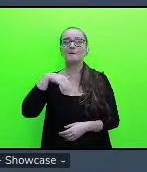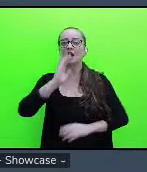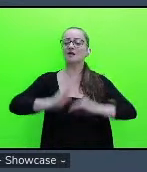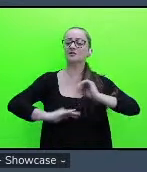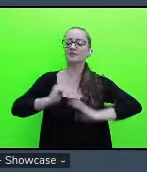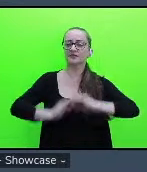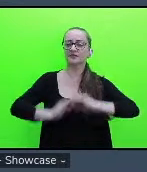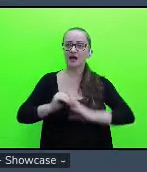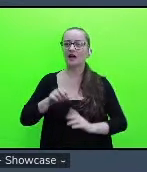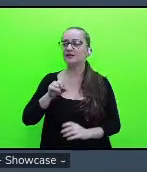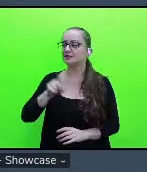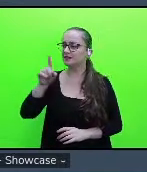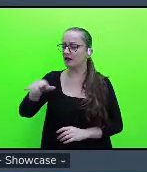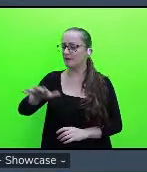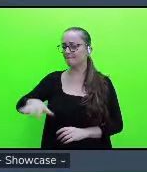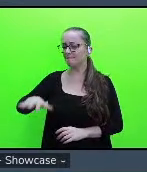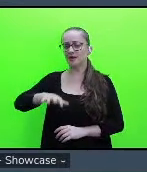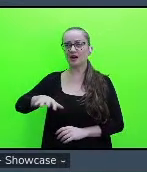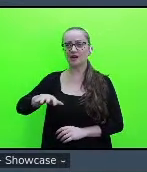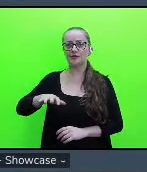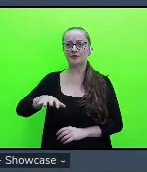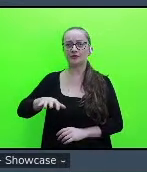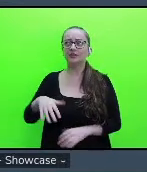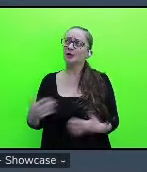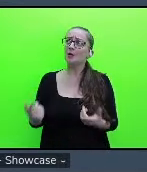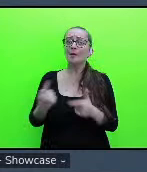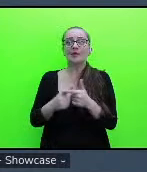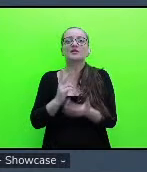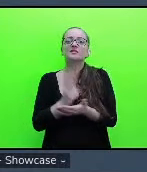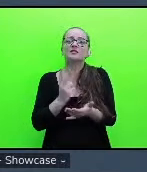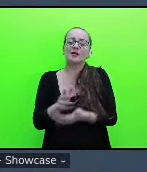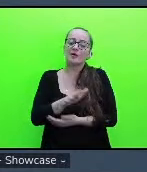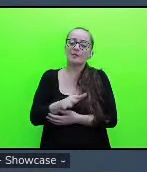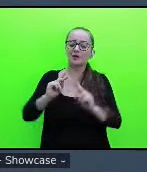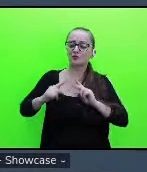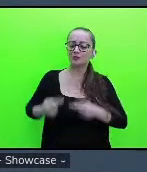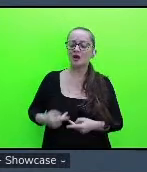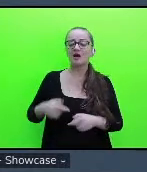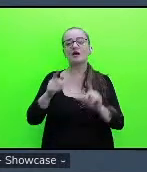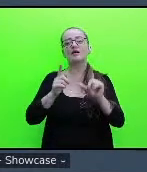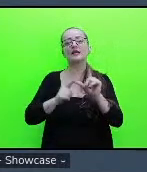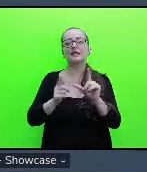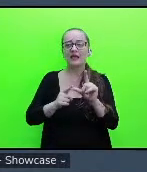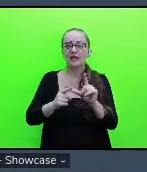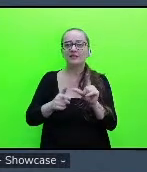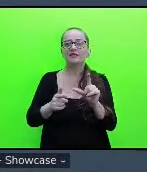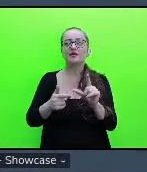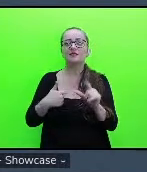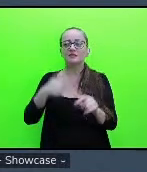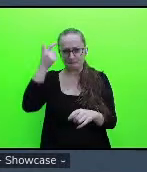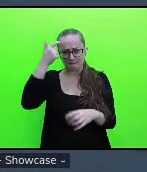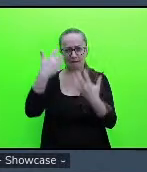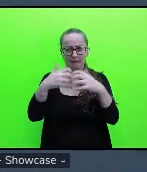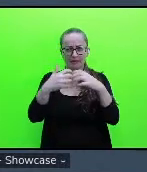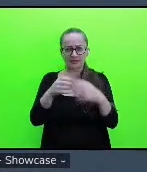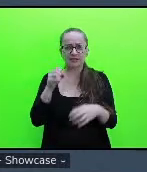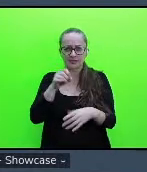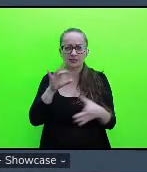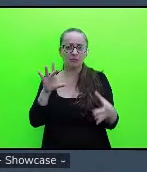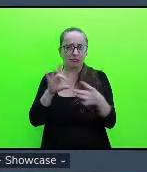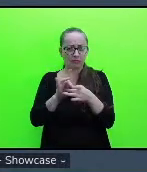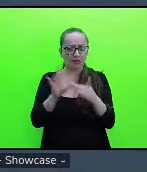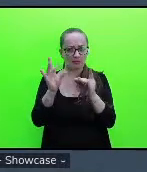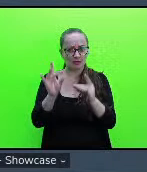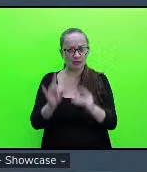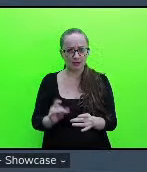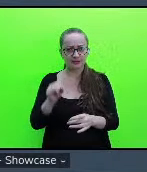se é a parte porque é sempre a parte de humanas e letras vocês pensaram em tentar ligar isso para ver se